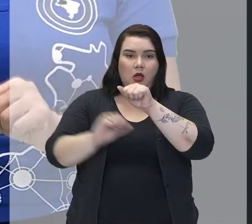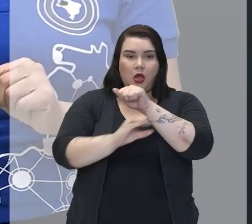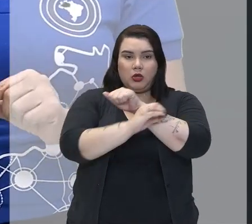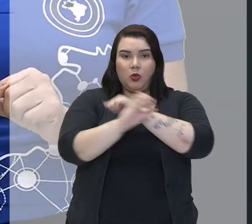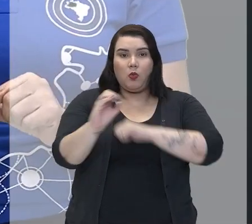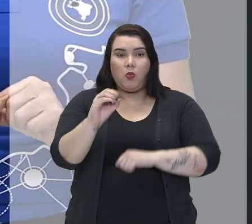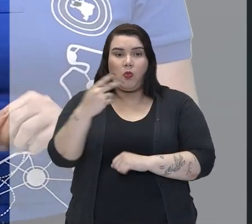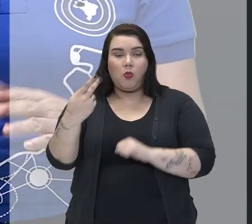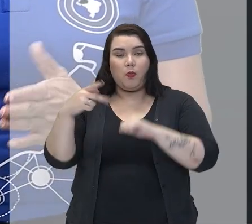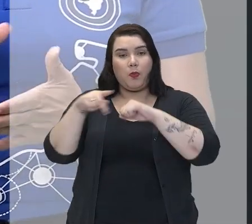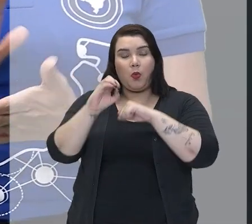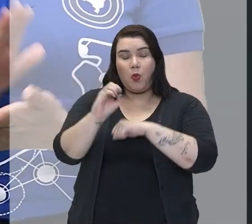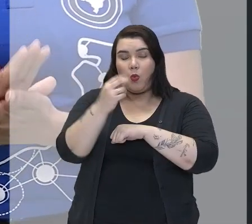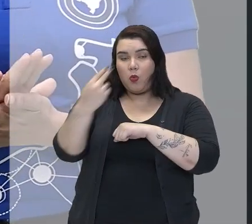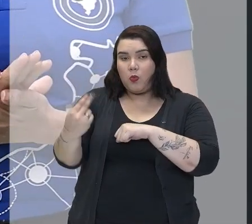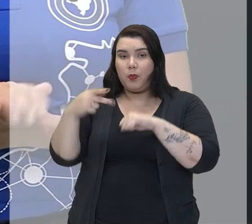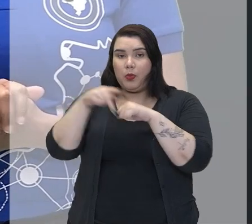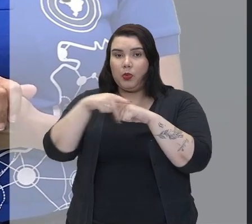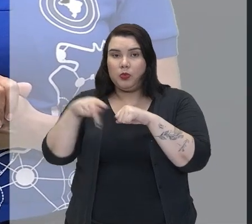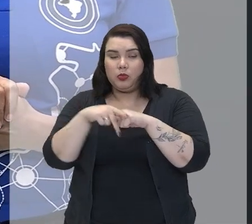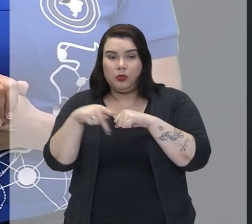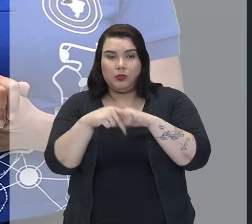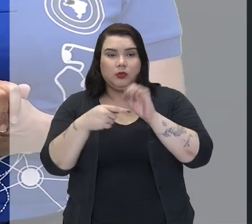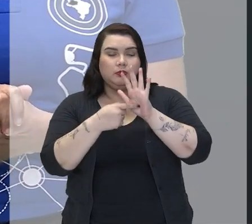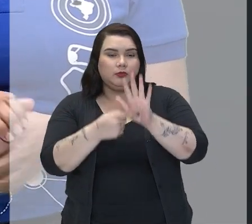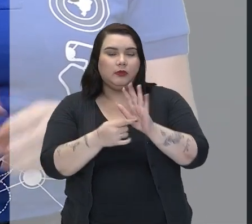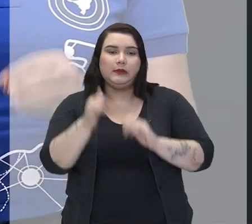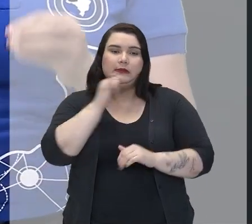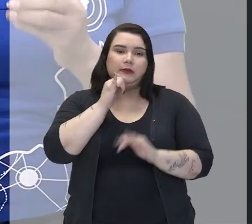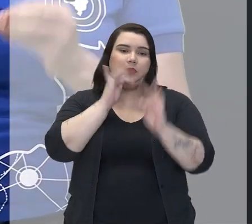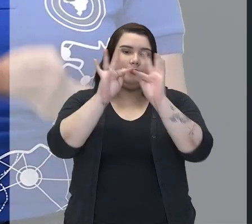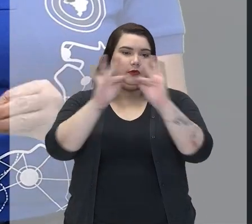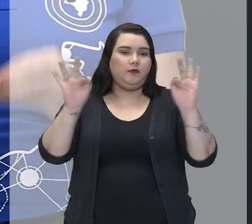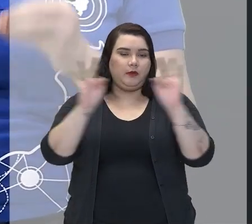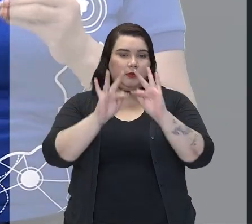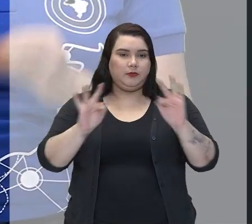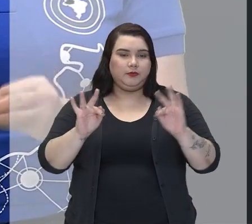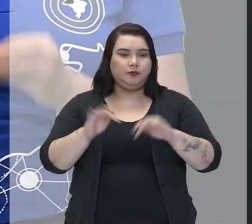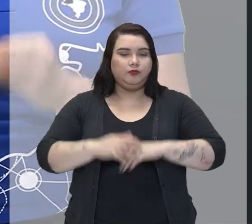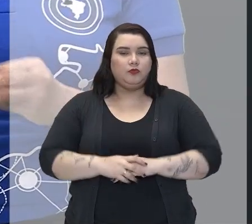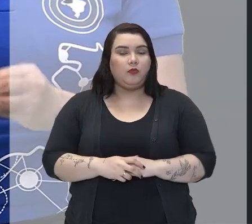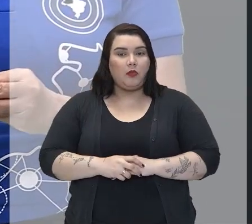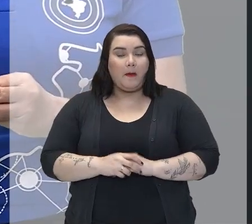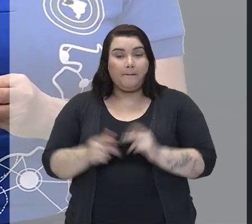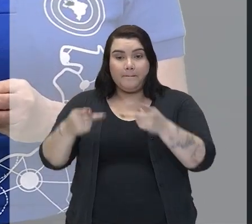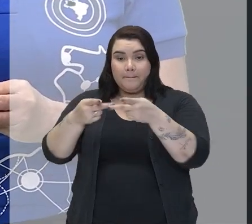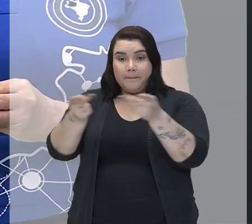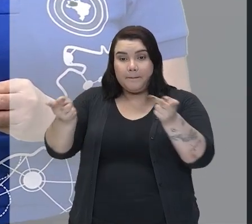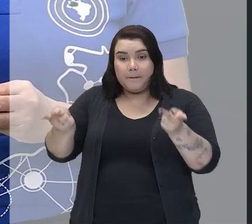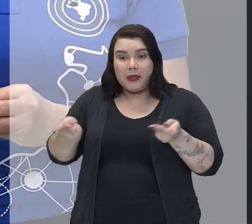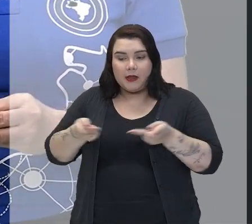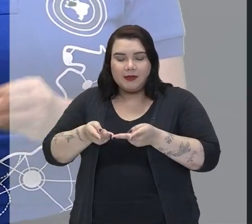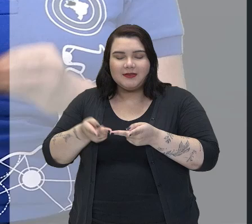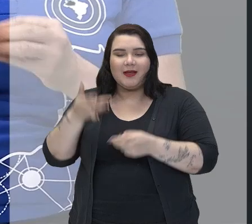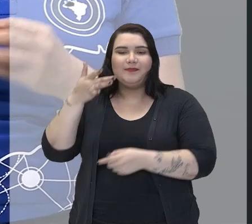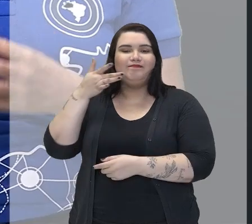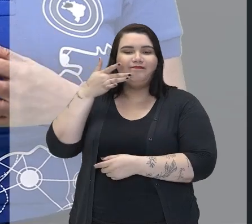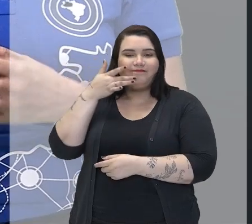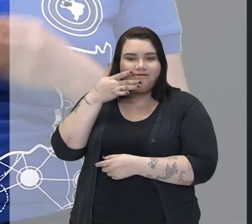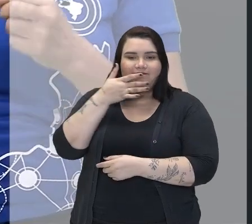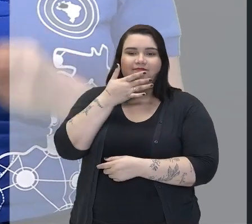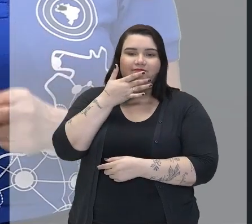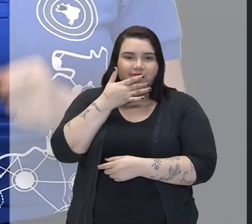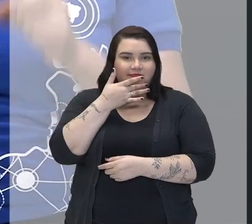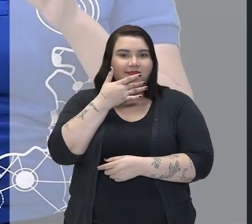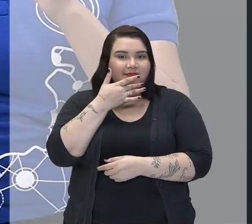pronome demonstrativo. Veja bem essa situação. Pizza é gostoso. Por